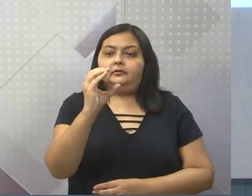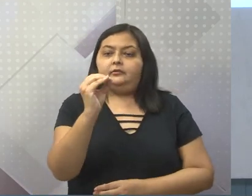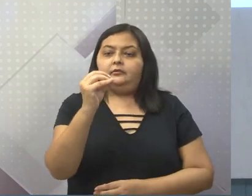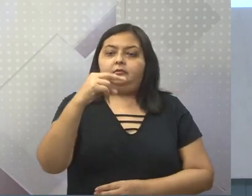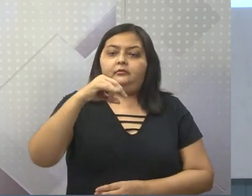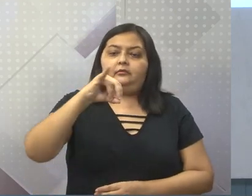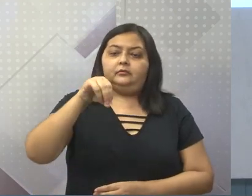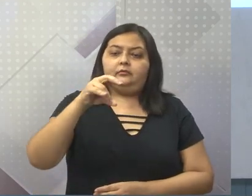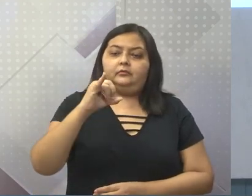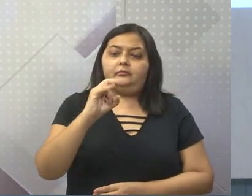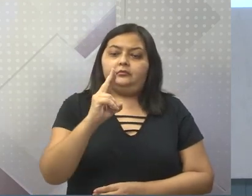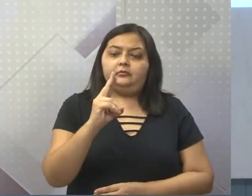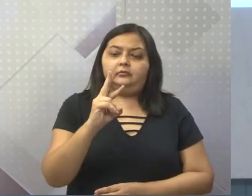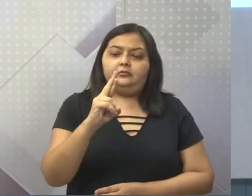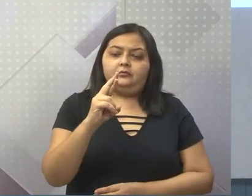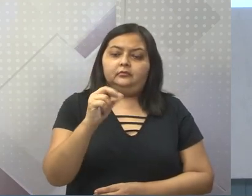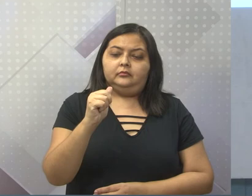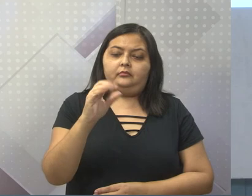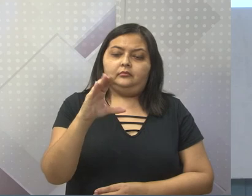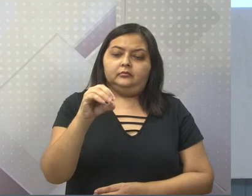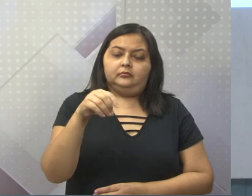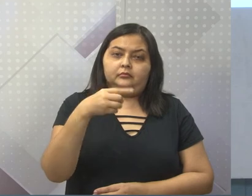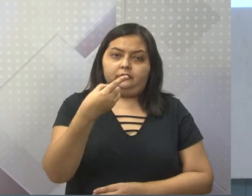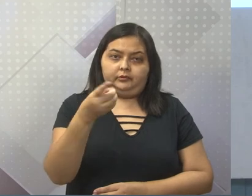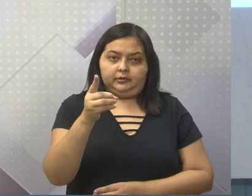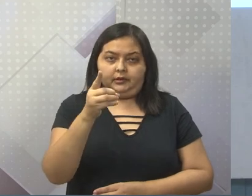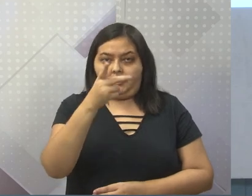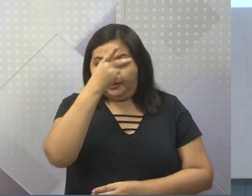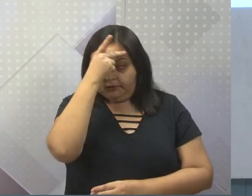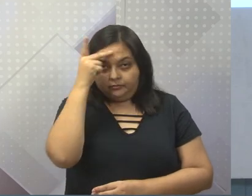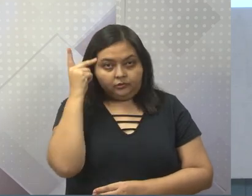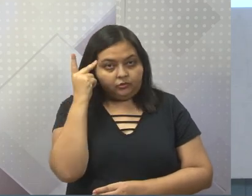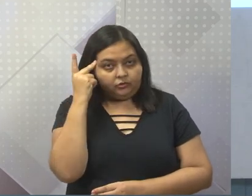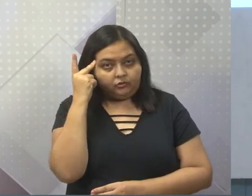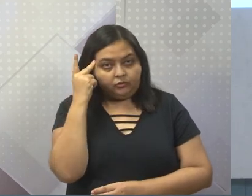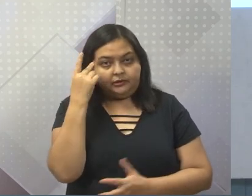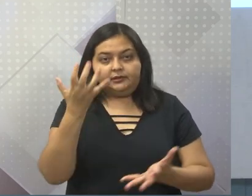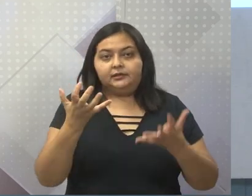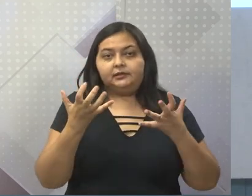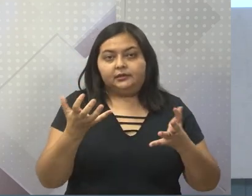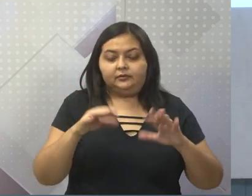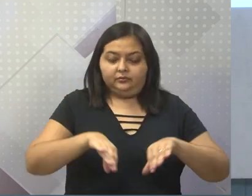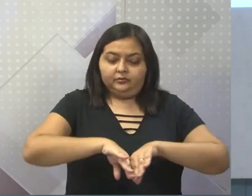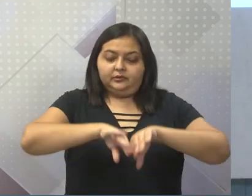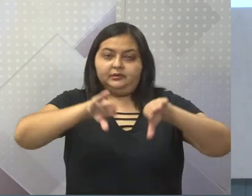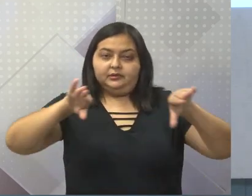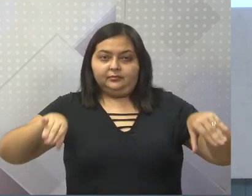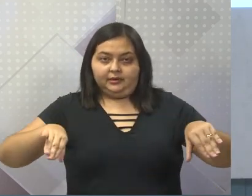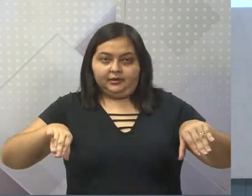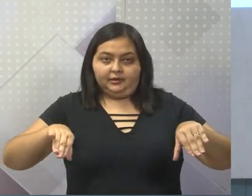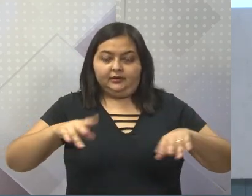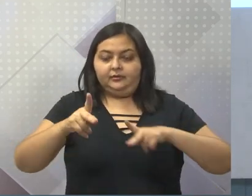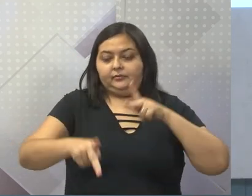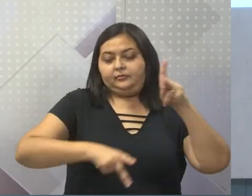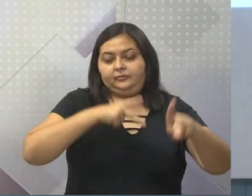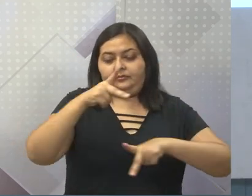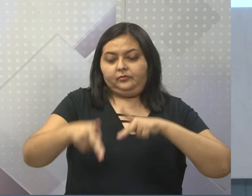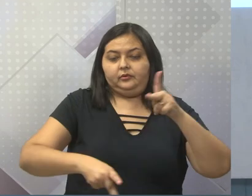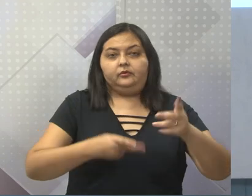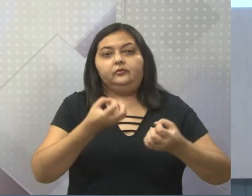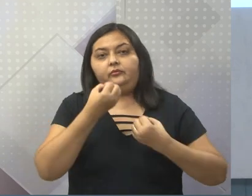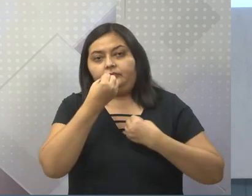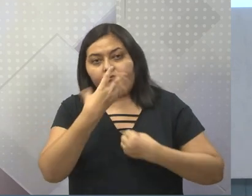Pessoas queriam a separação, queriam a independência, por um bem maior da população que lá vivia.